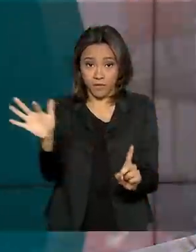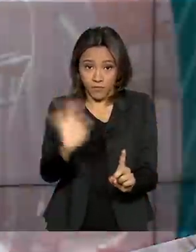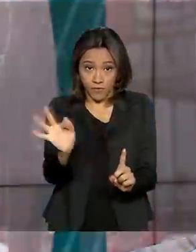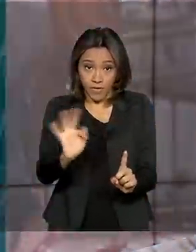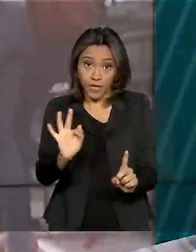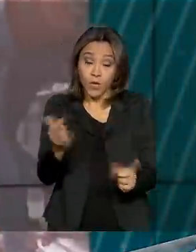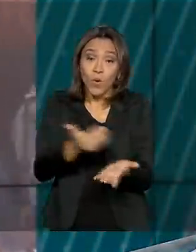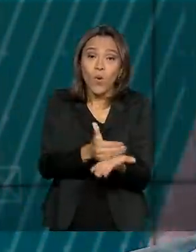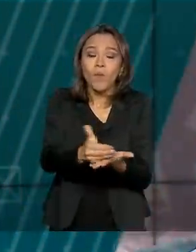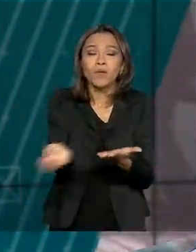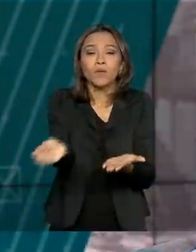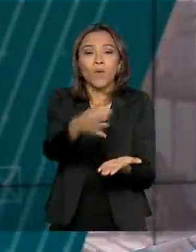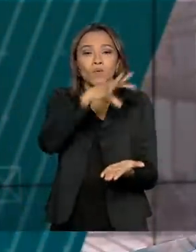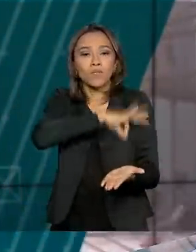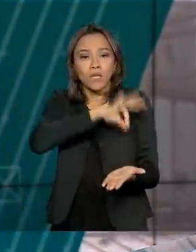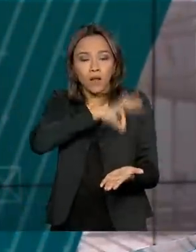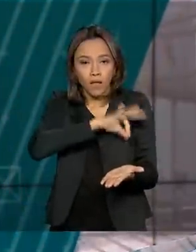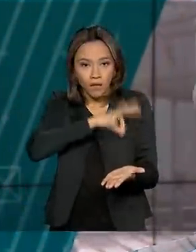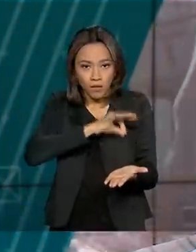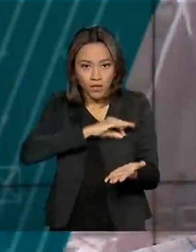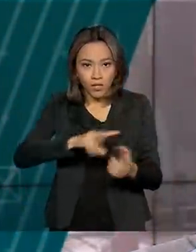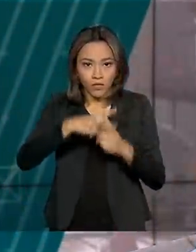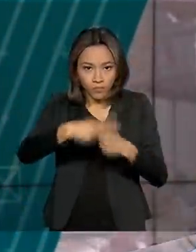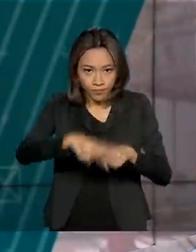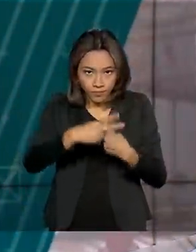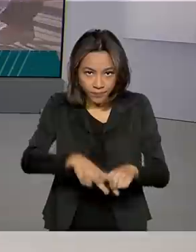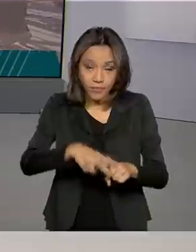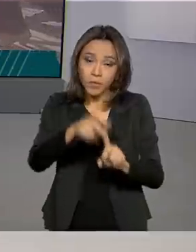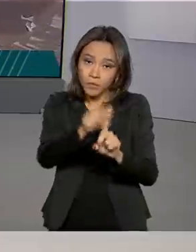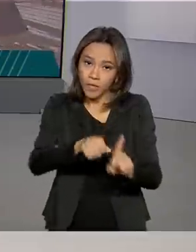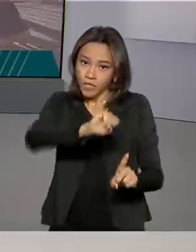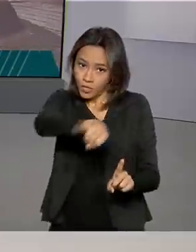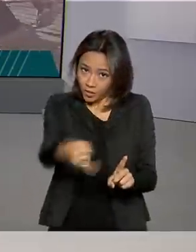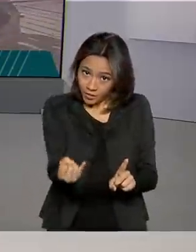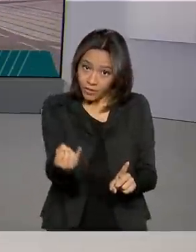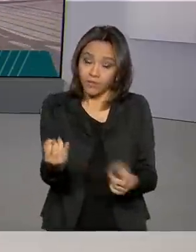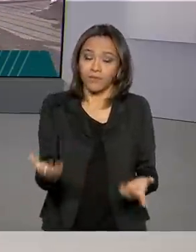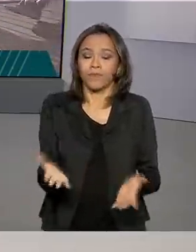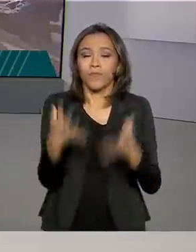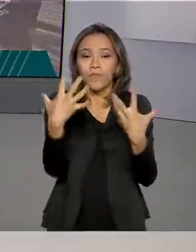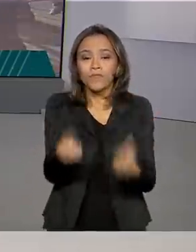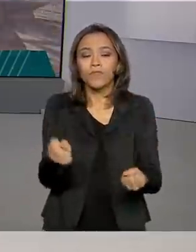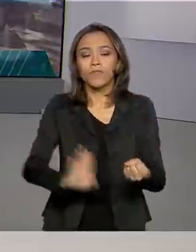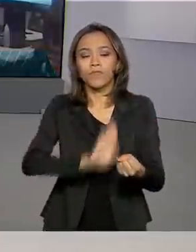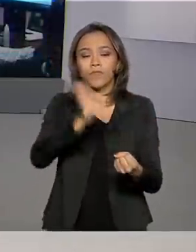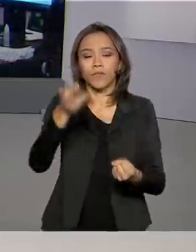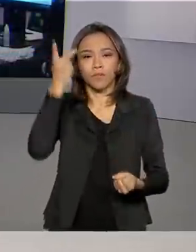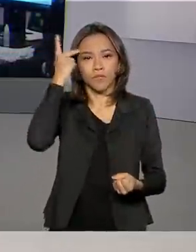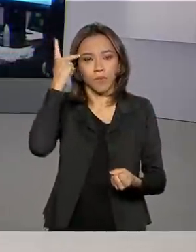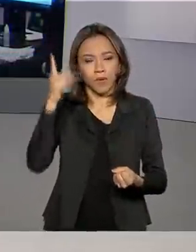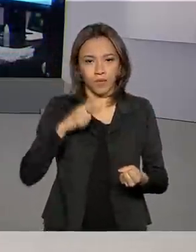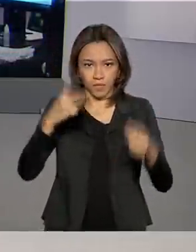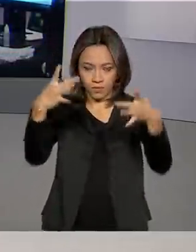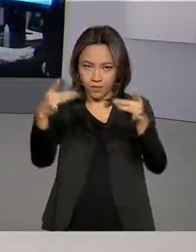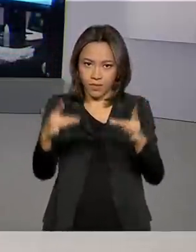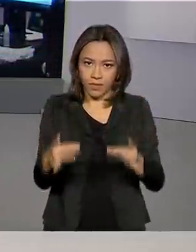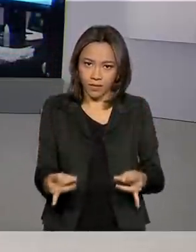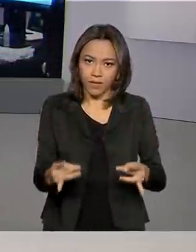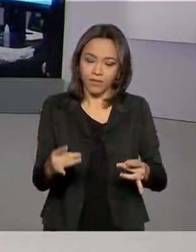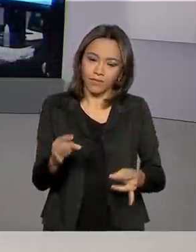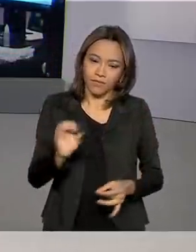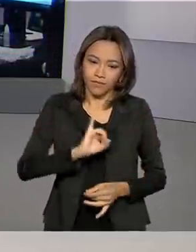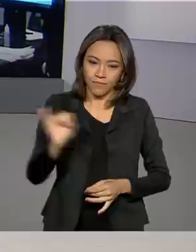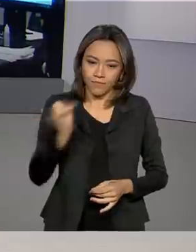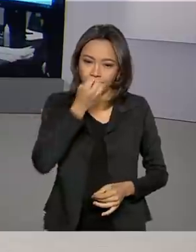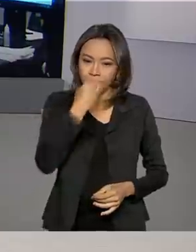valor do salário mínimo, que foi reajustado em janeiro. Vamos a São Paulo. Raquel Sets traz os detalhes para a gente. Raquel, bom